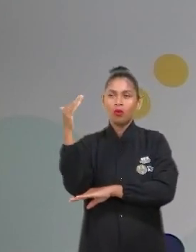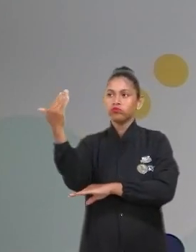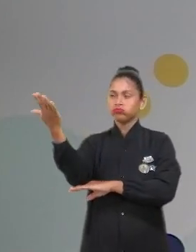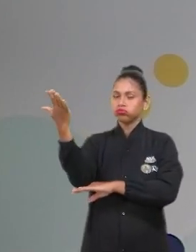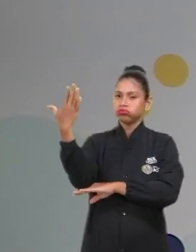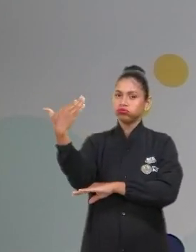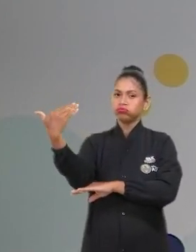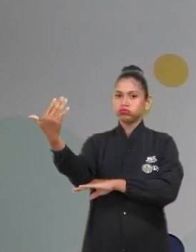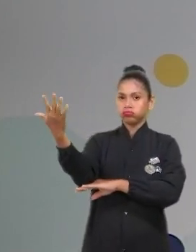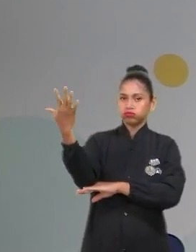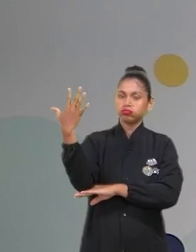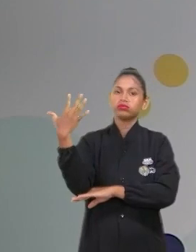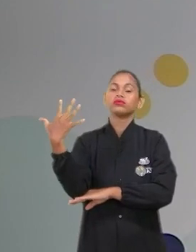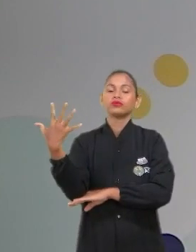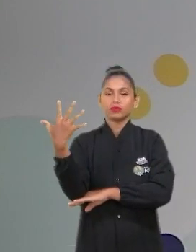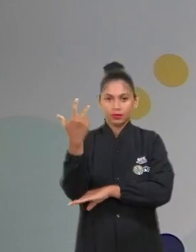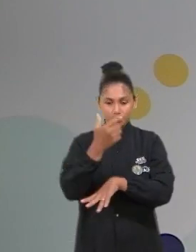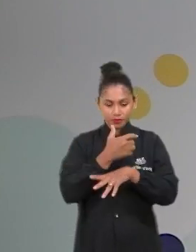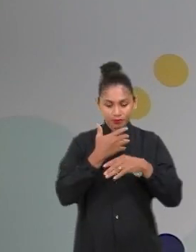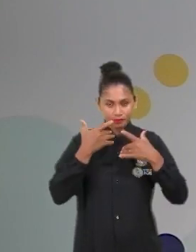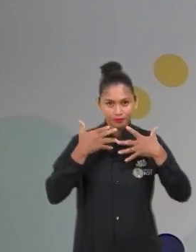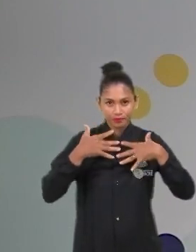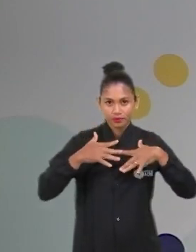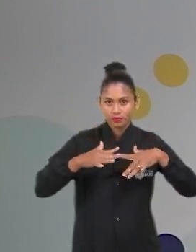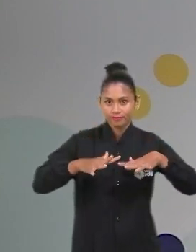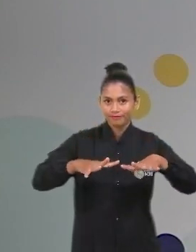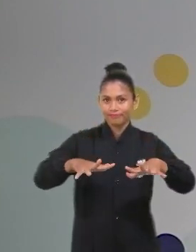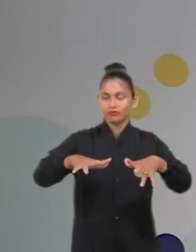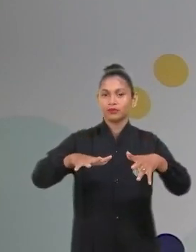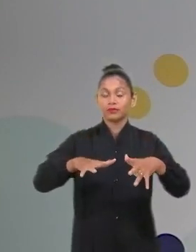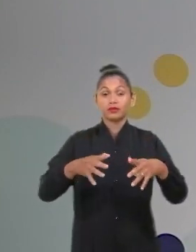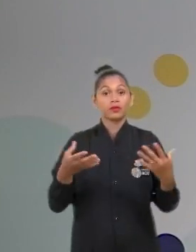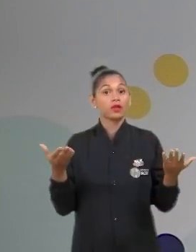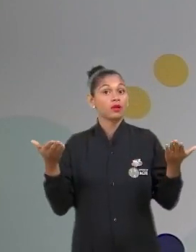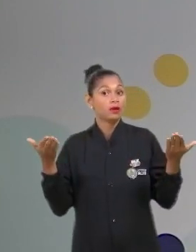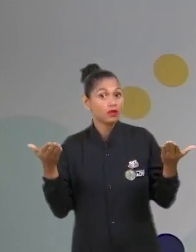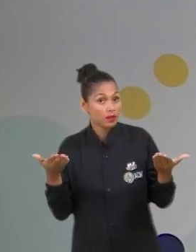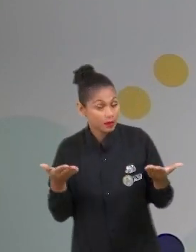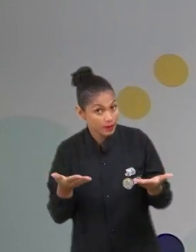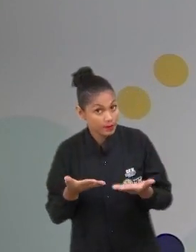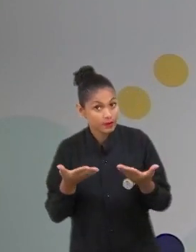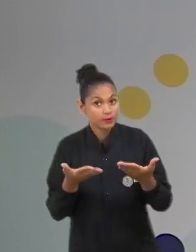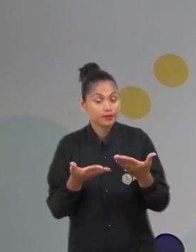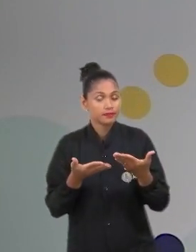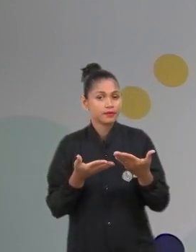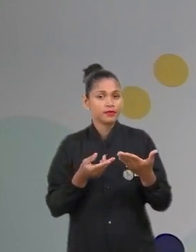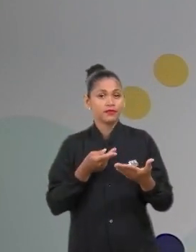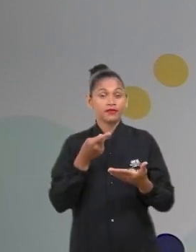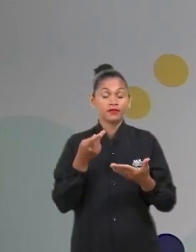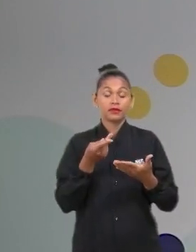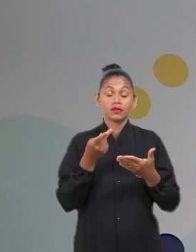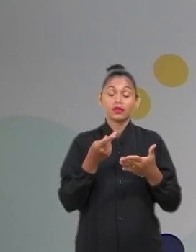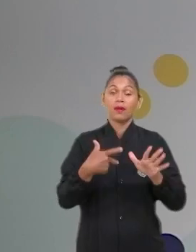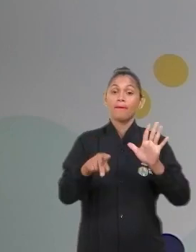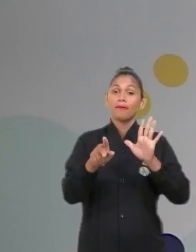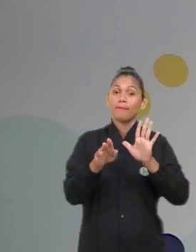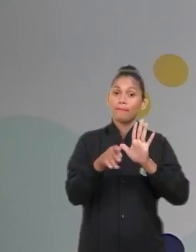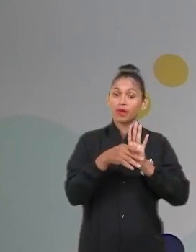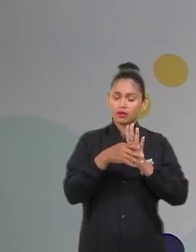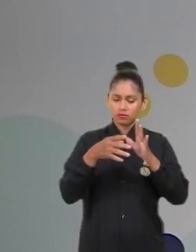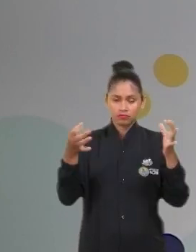de oxigênio atmosférico da Terra. Mas só que hoje nós não vamos falar sobre algas, vamos falar sobre plantas.